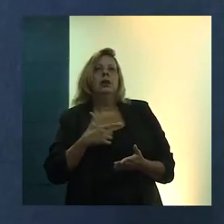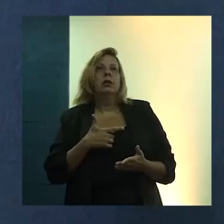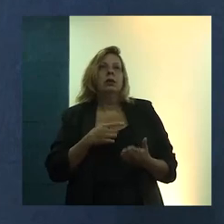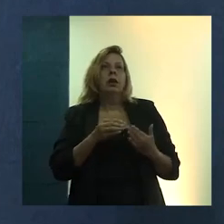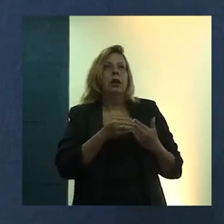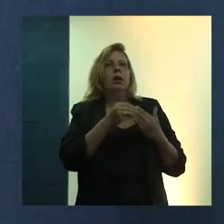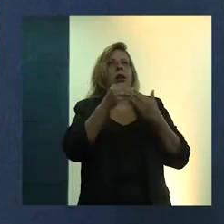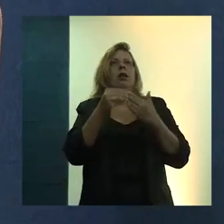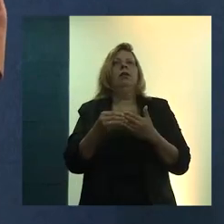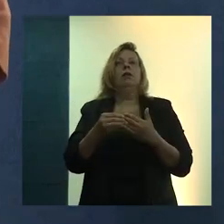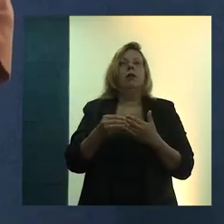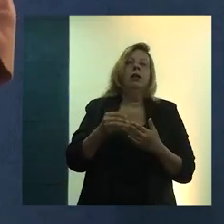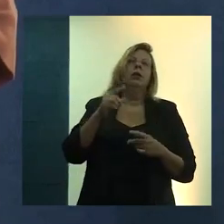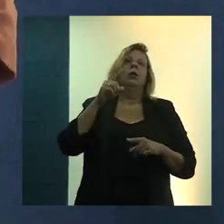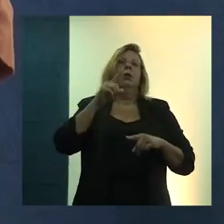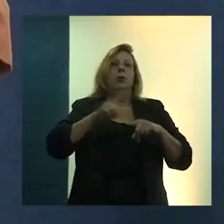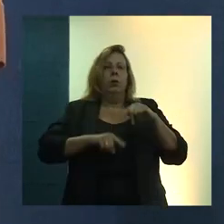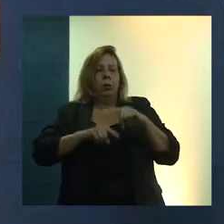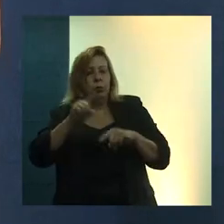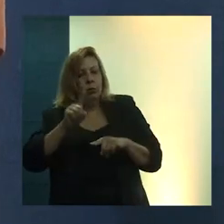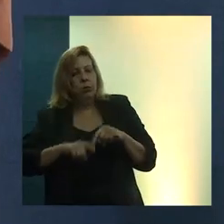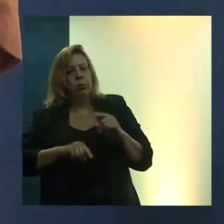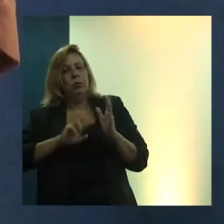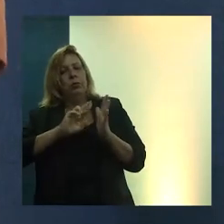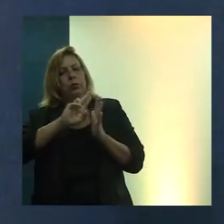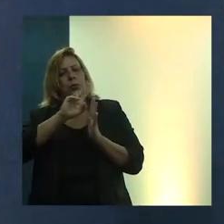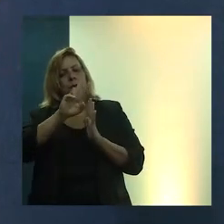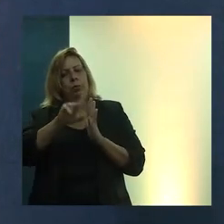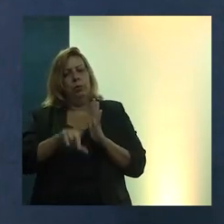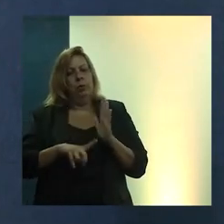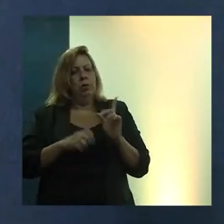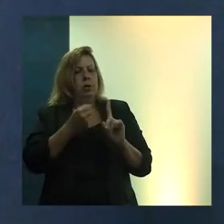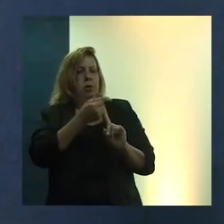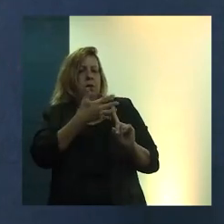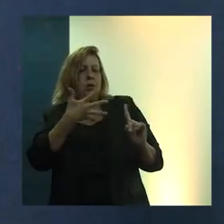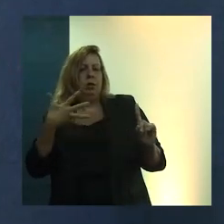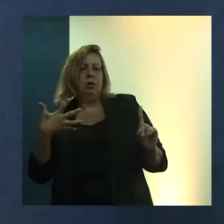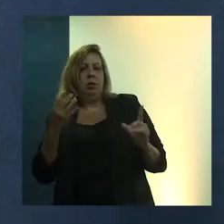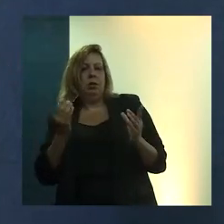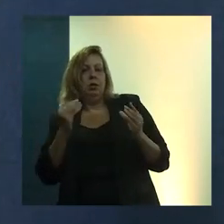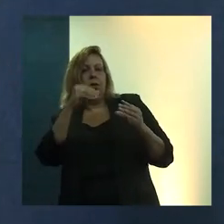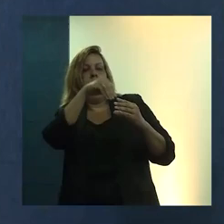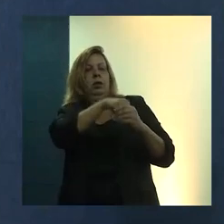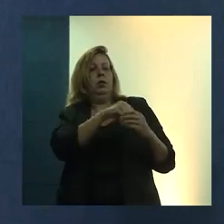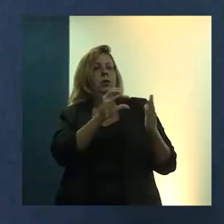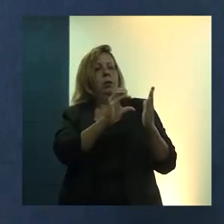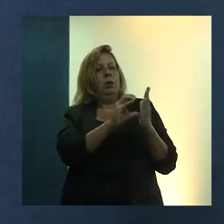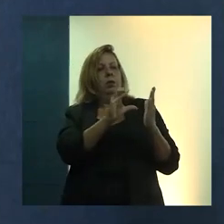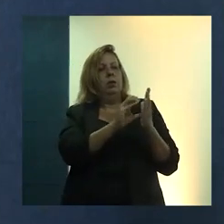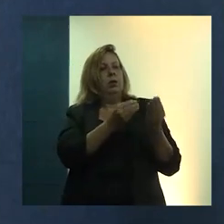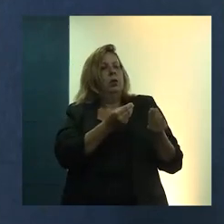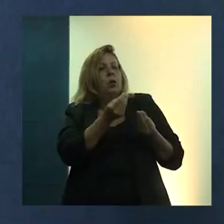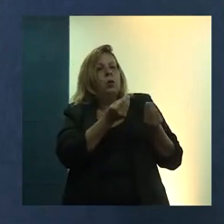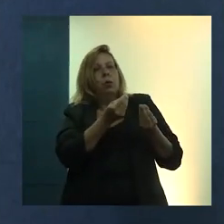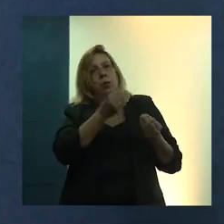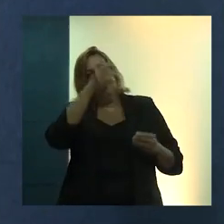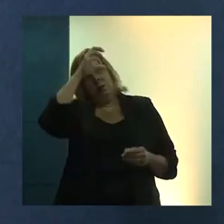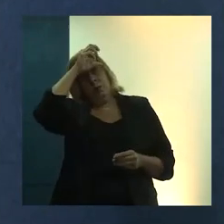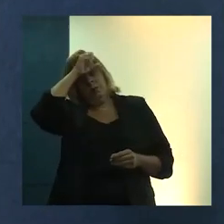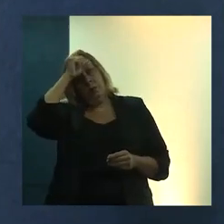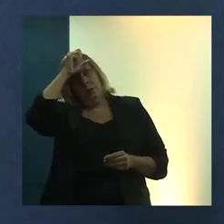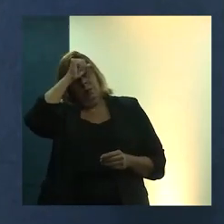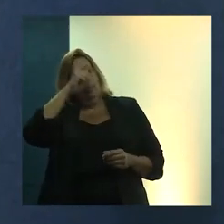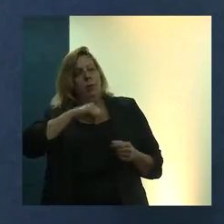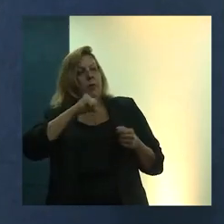de levar os seus produtos. O que é a extensão com as comunidades nos traz? O aprender com, o aprender